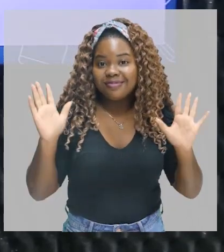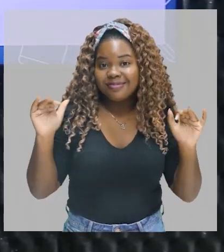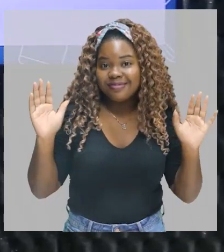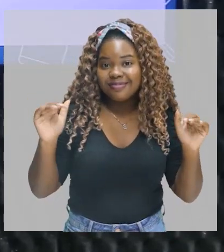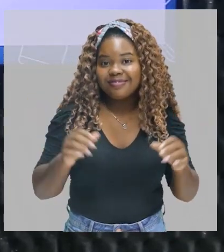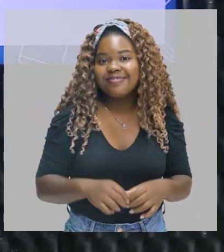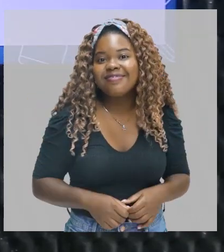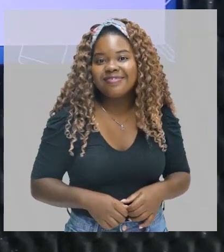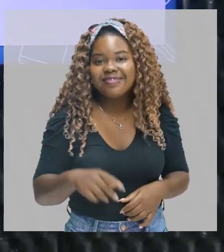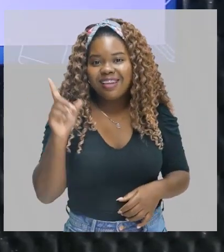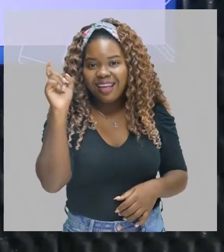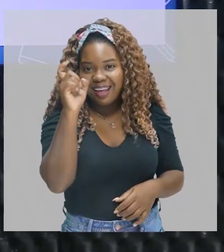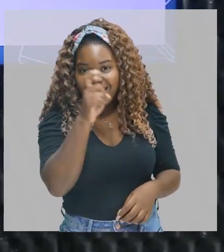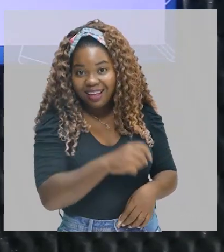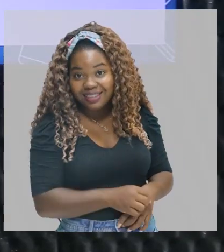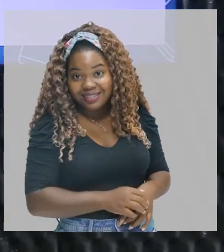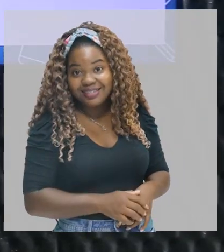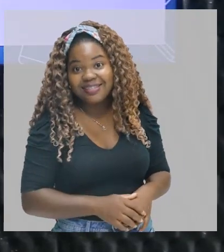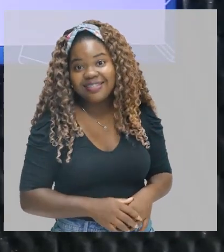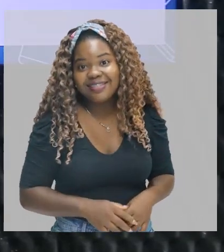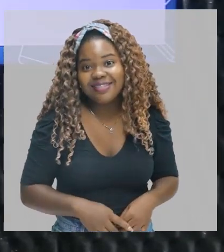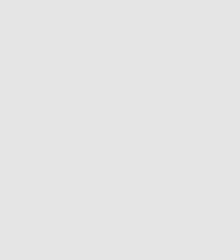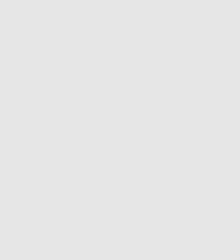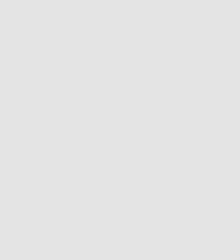Compliquei. Obrigado.